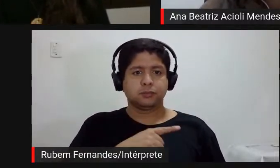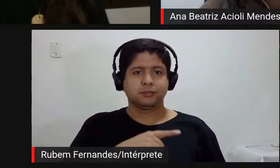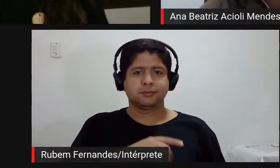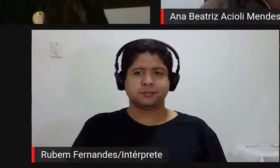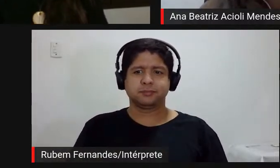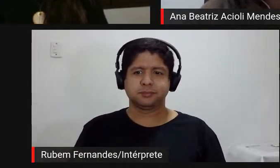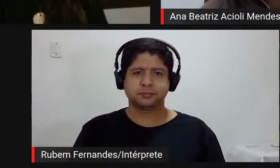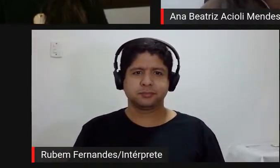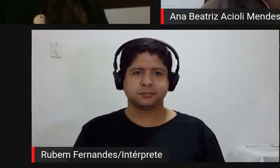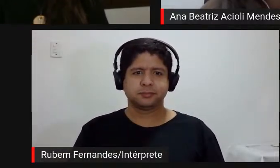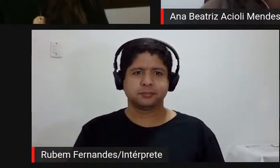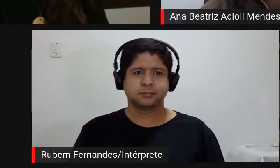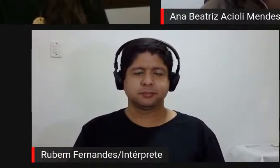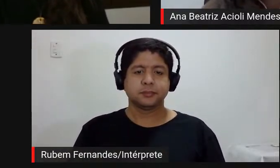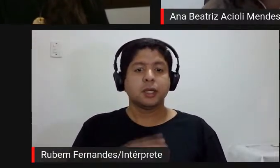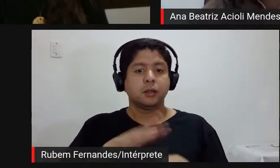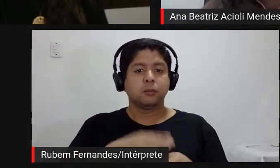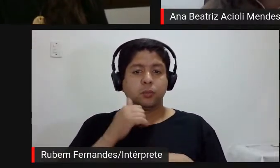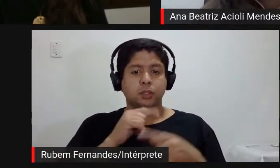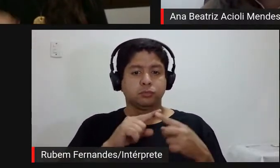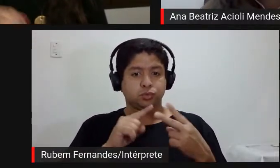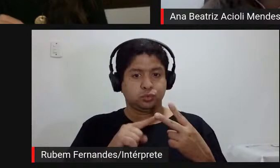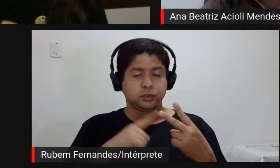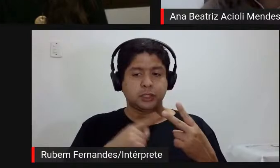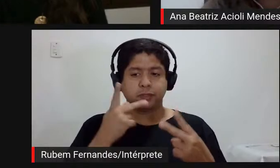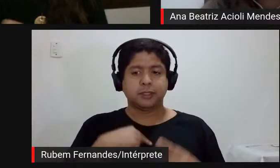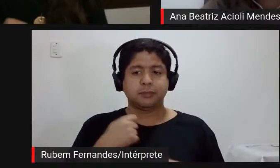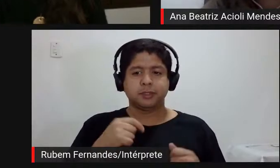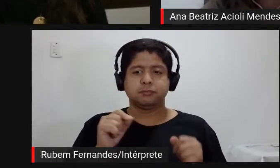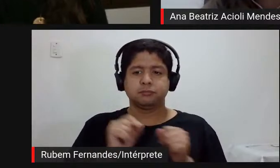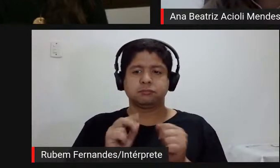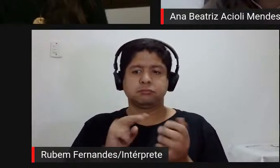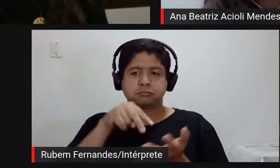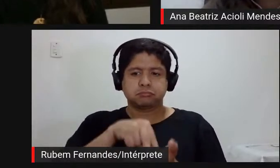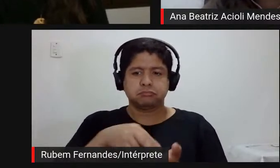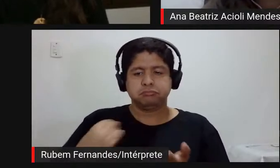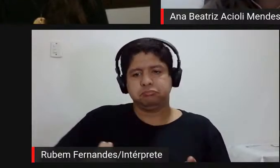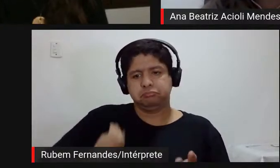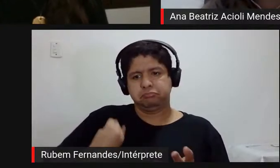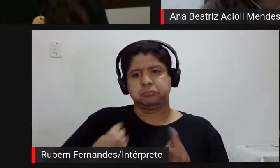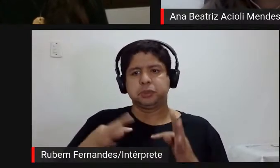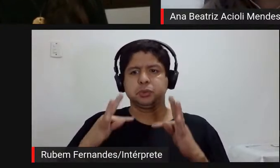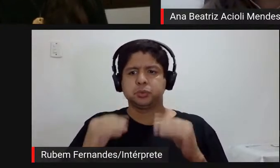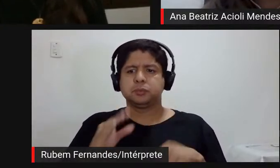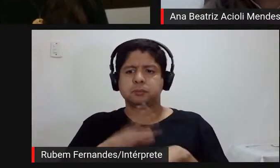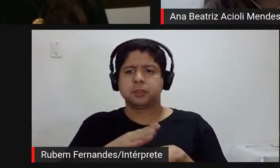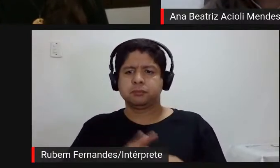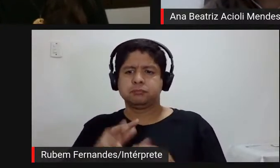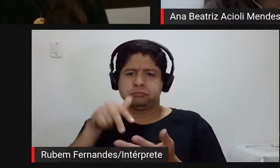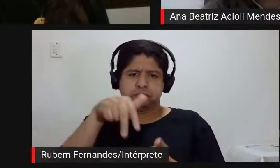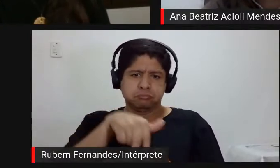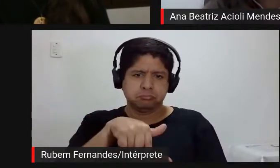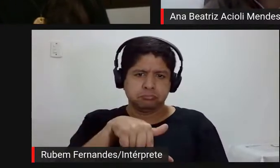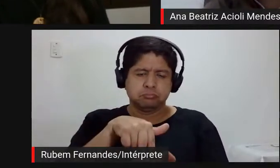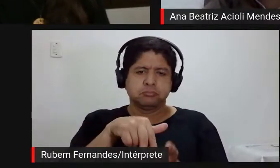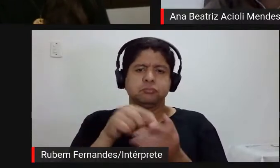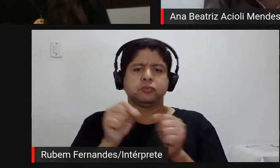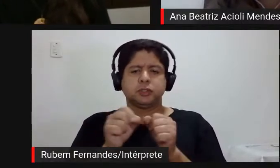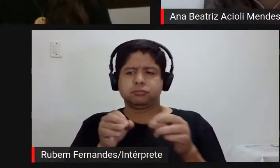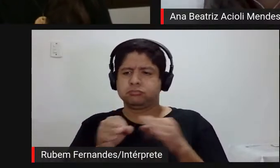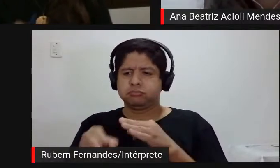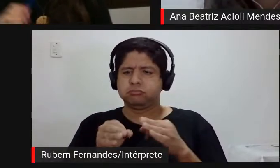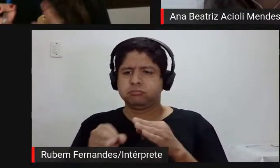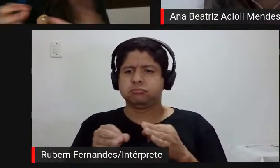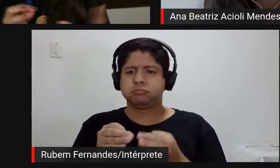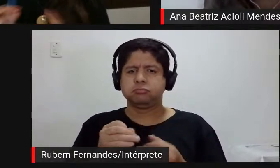que elas tiveram que que atuar né se colocar se posicionar tomar posição pra poder